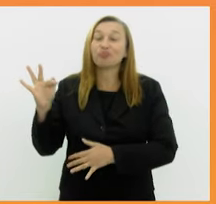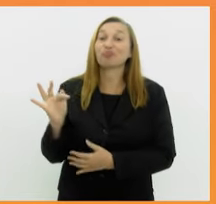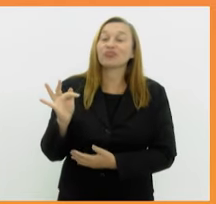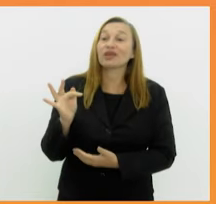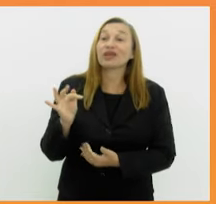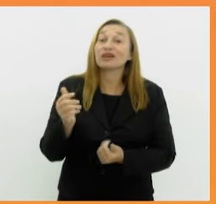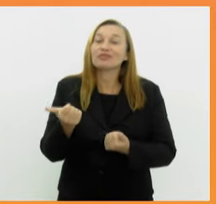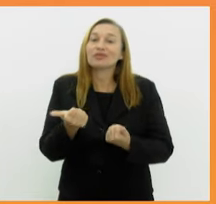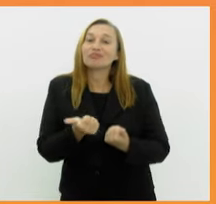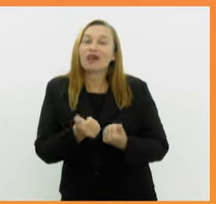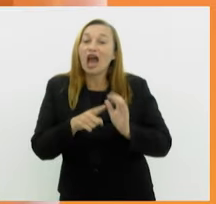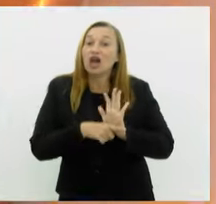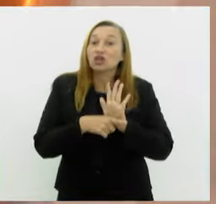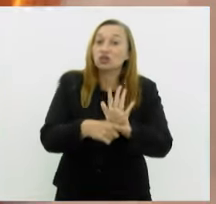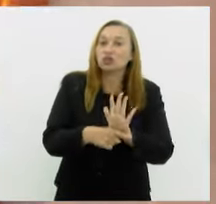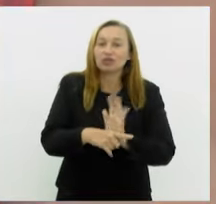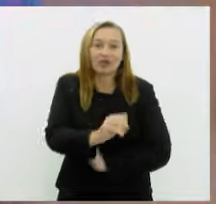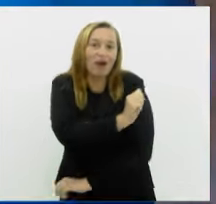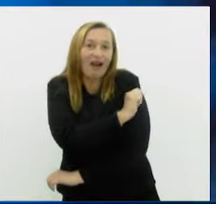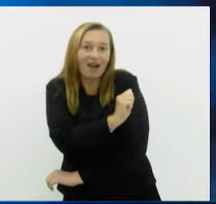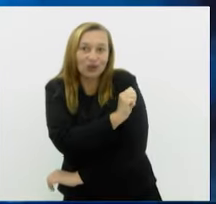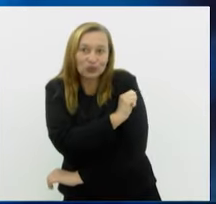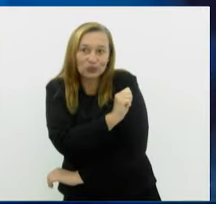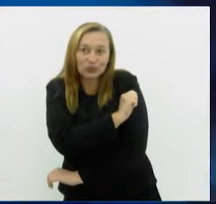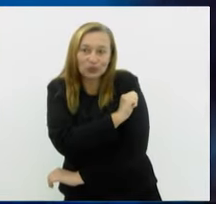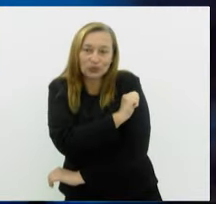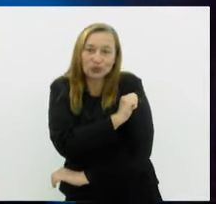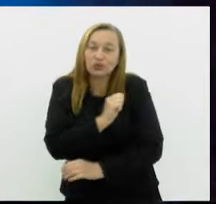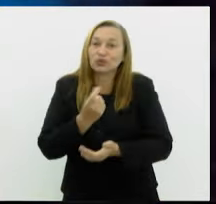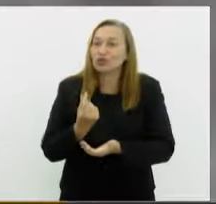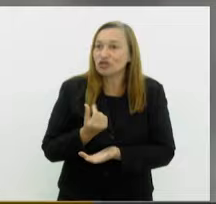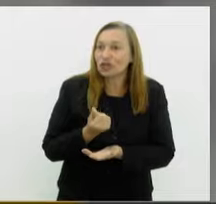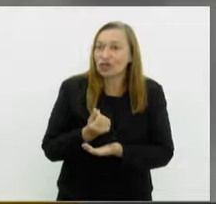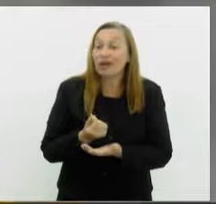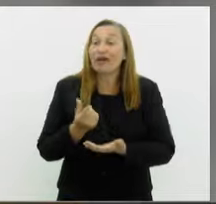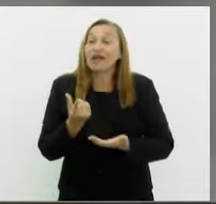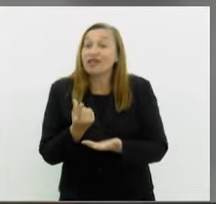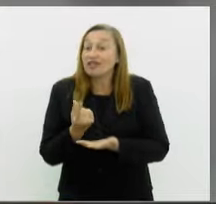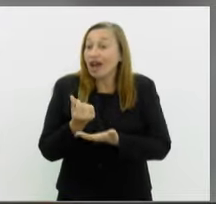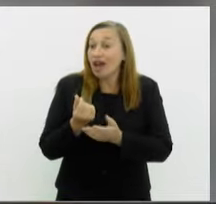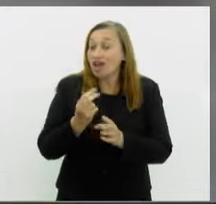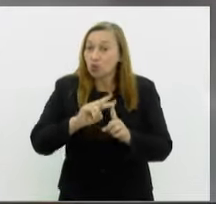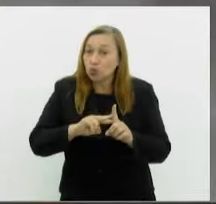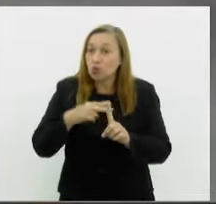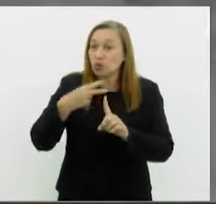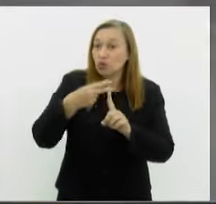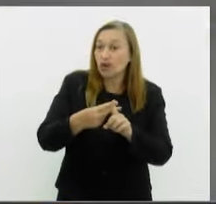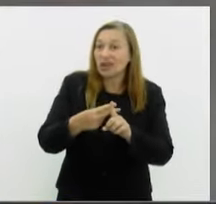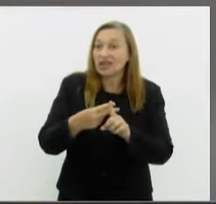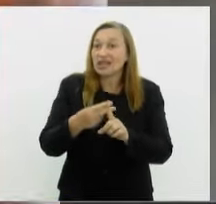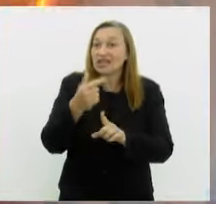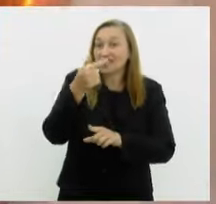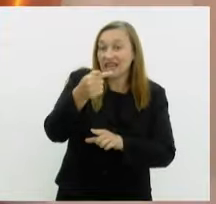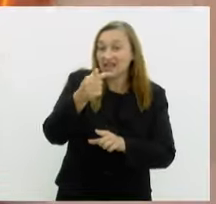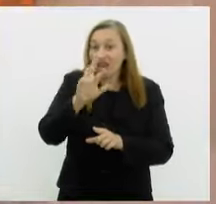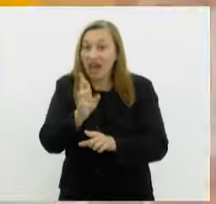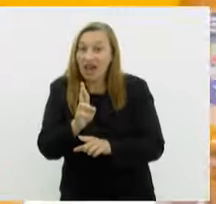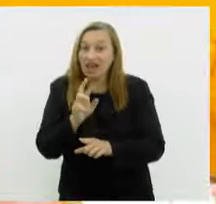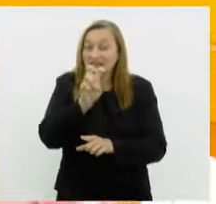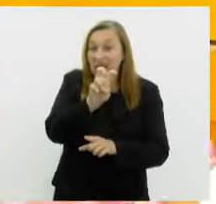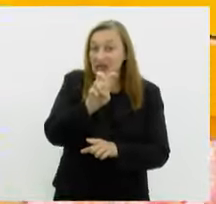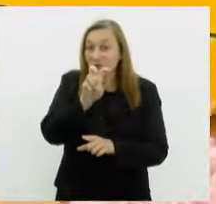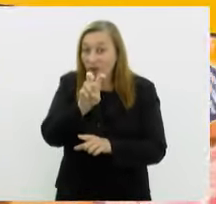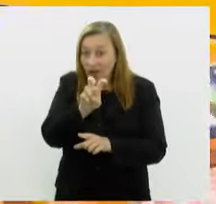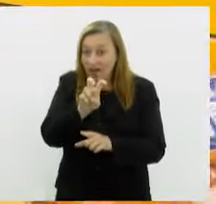evitar a evasão escolar. Tarifa do metrô do Rio passa para R$ 7,50. E já